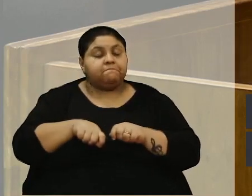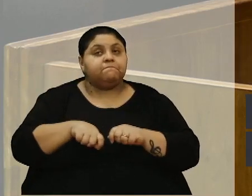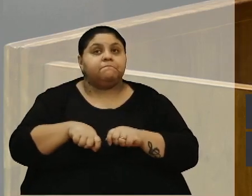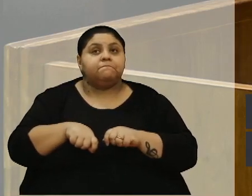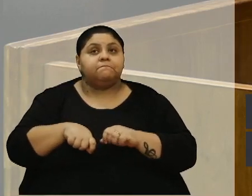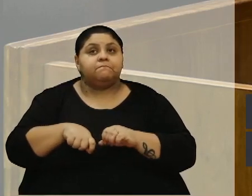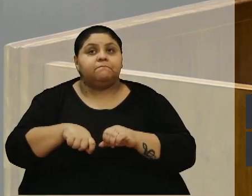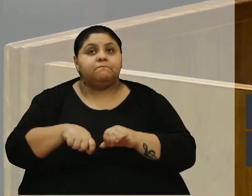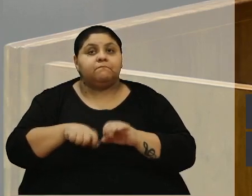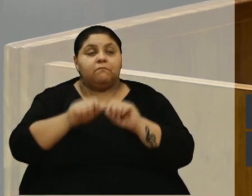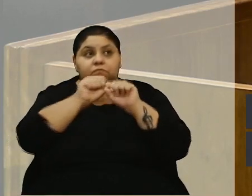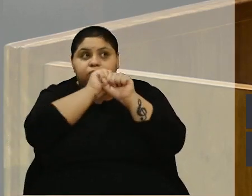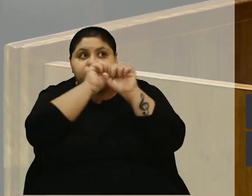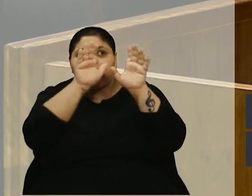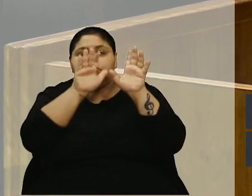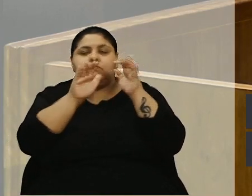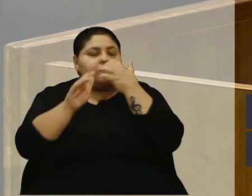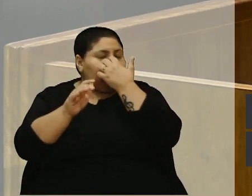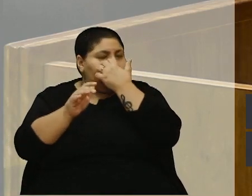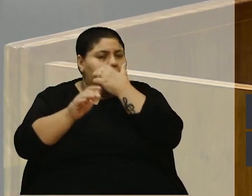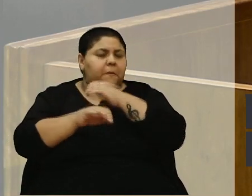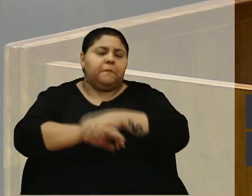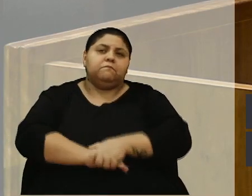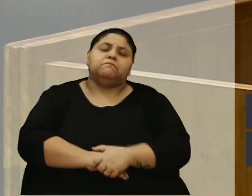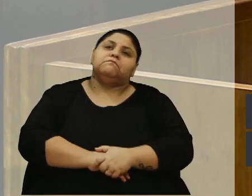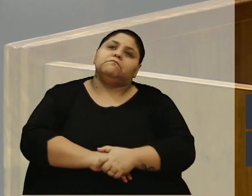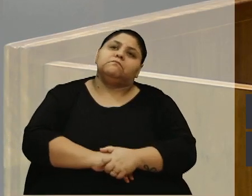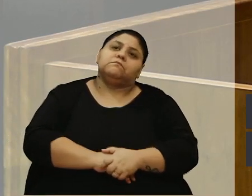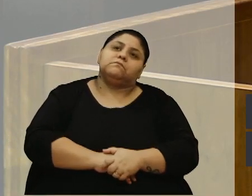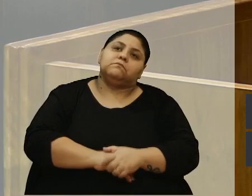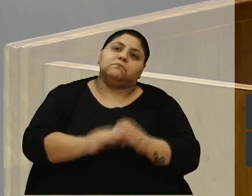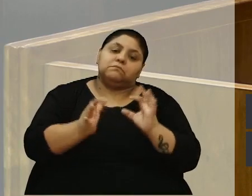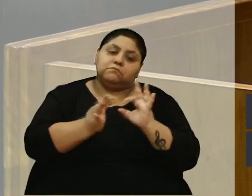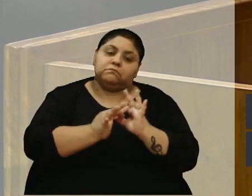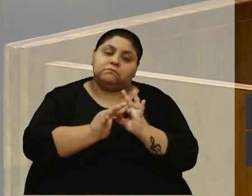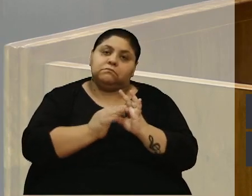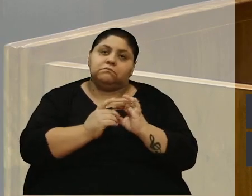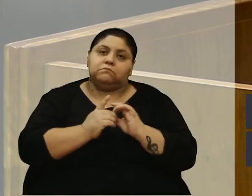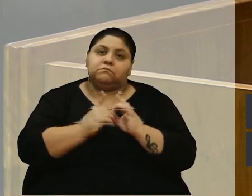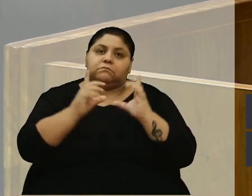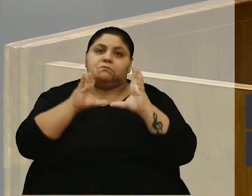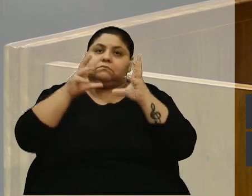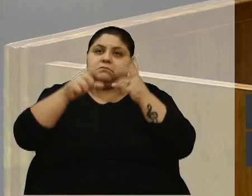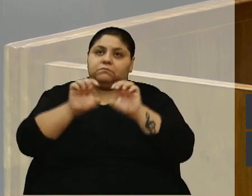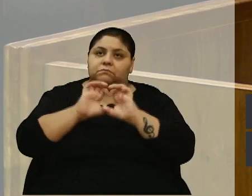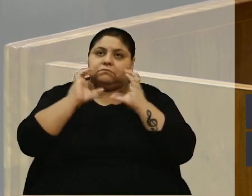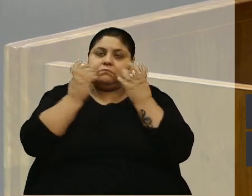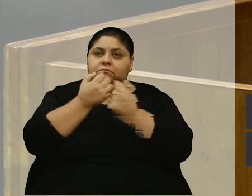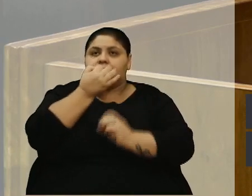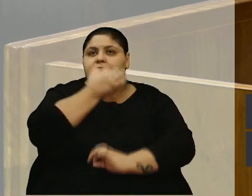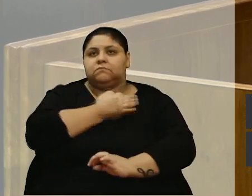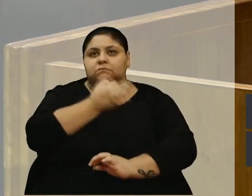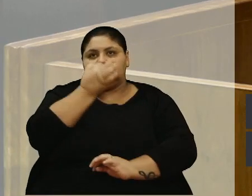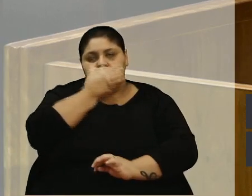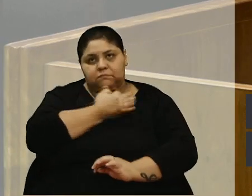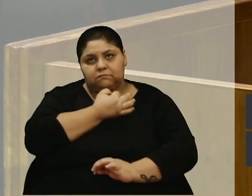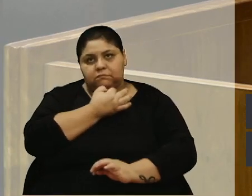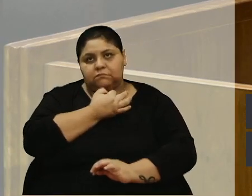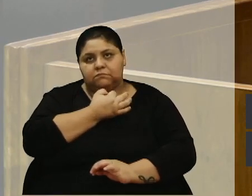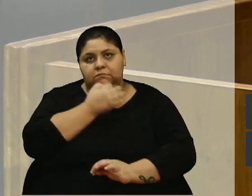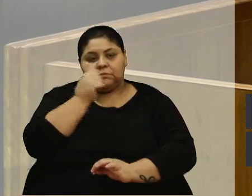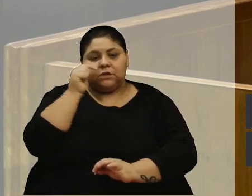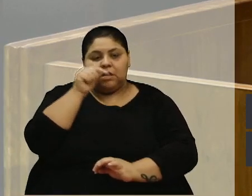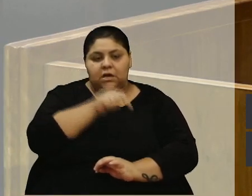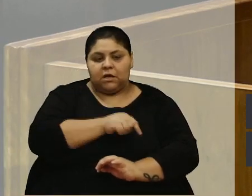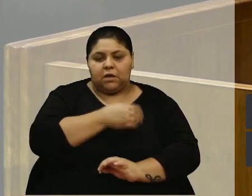esclarecido de forma democrática para toda a comunidade caxiense, seja aqui ou